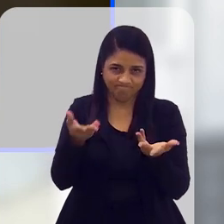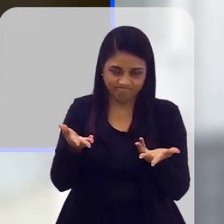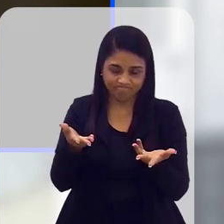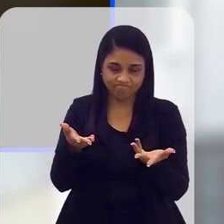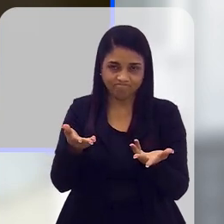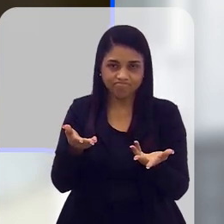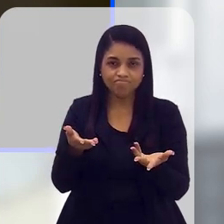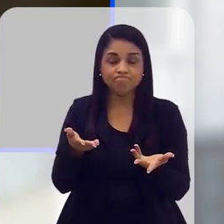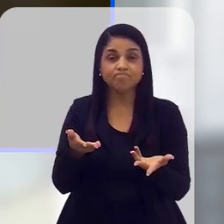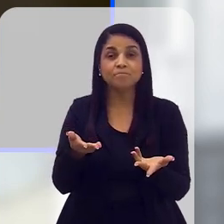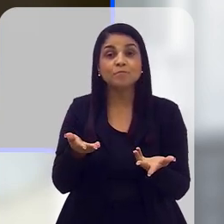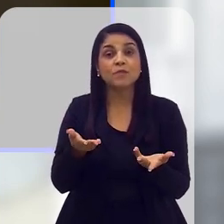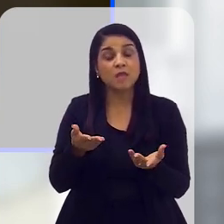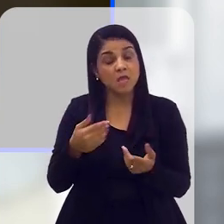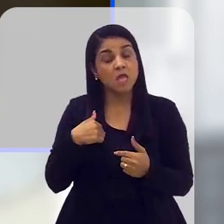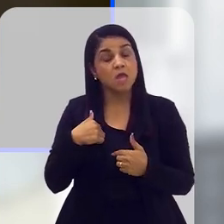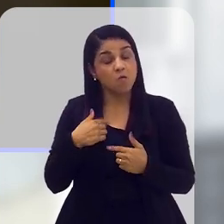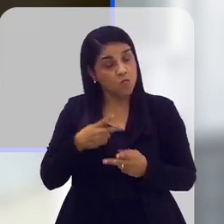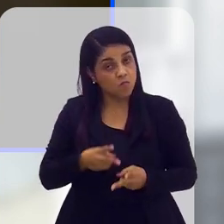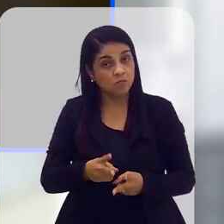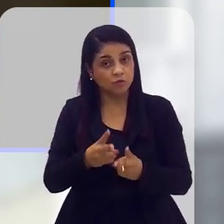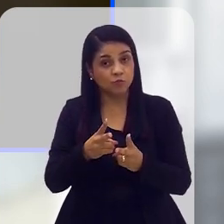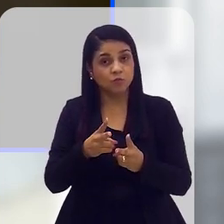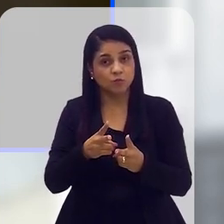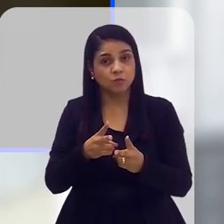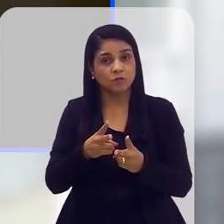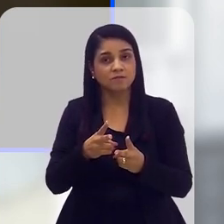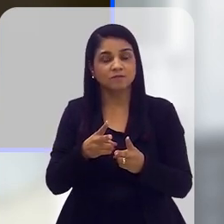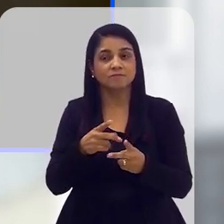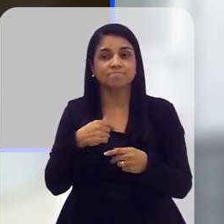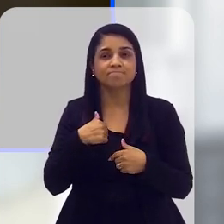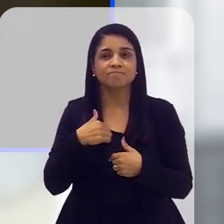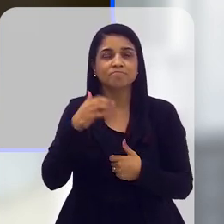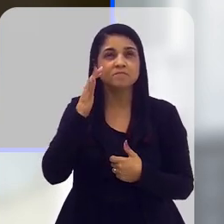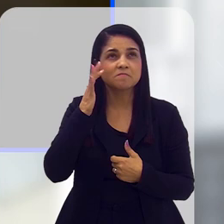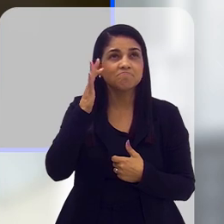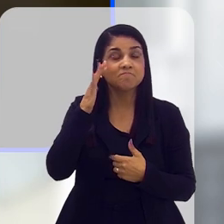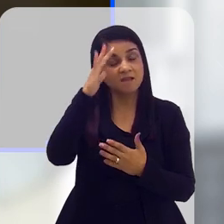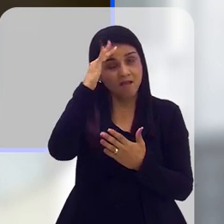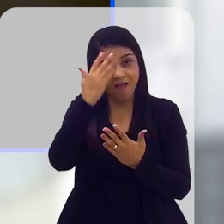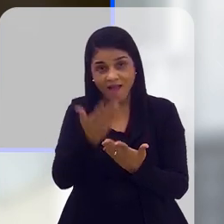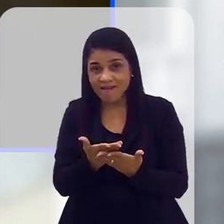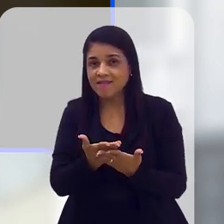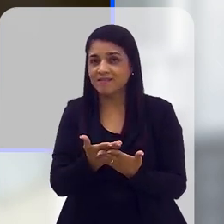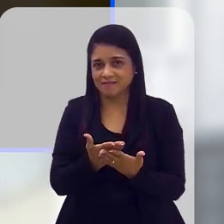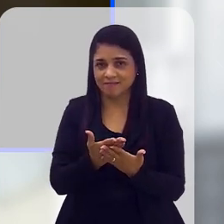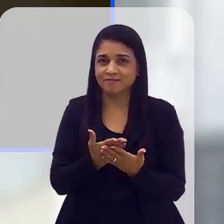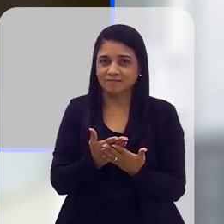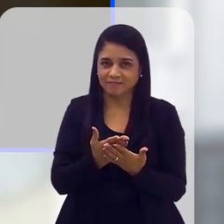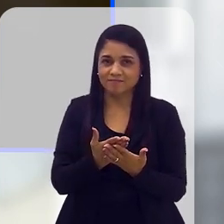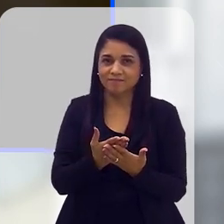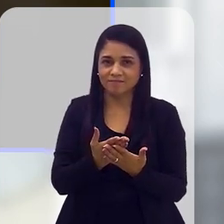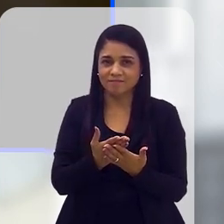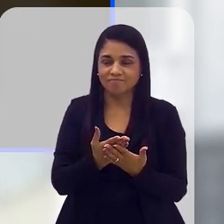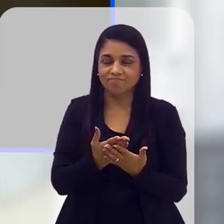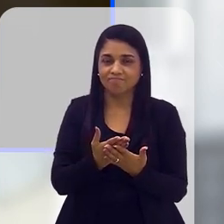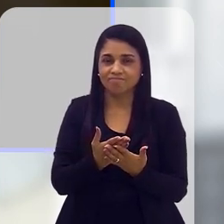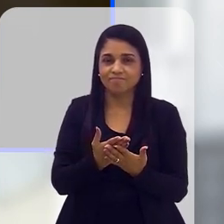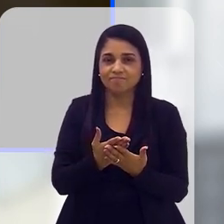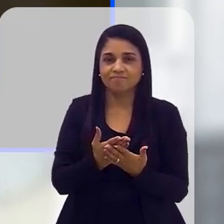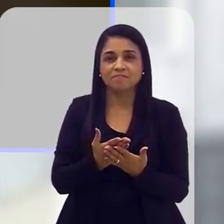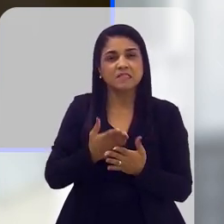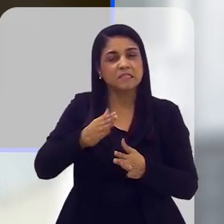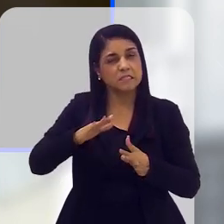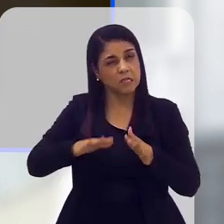essa degradação planetária. Mas, nesse ponto, eu ainda continuo sendo um pouquinho poliana, no sentido de acreditar que